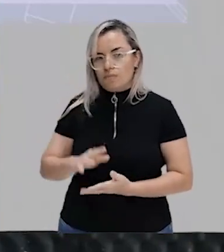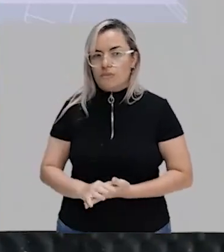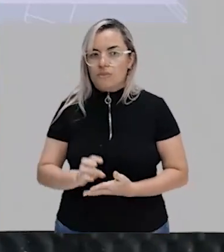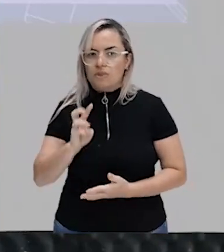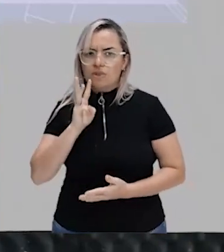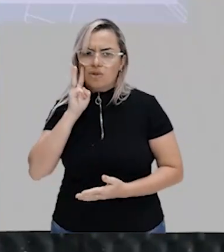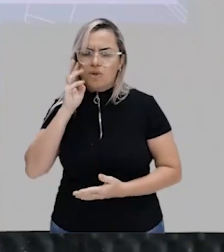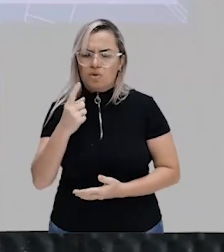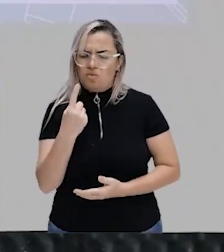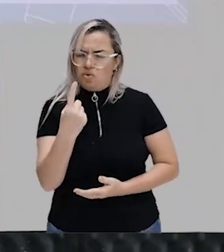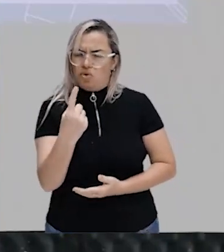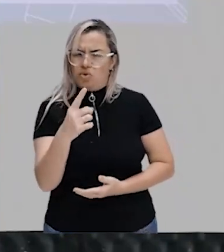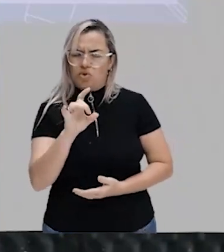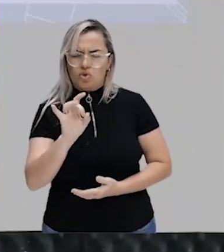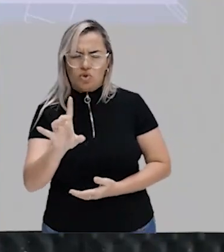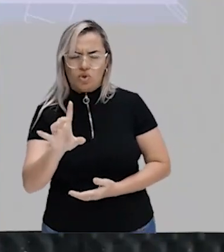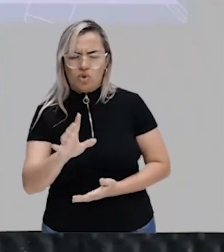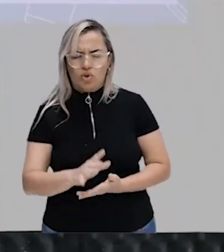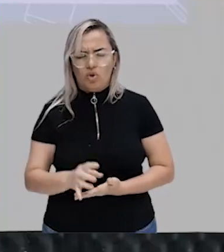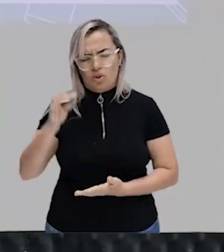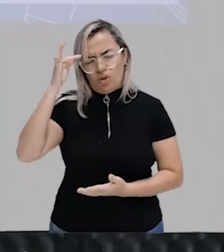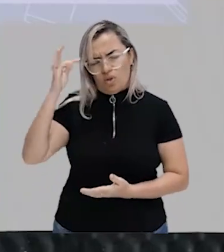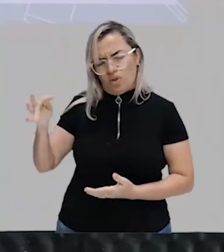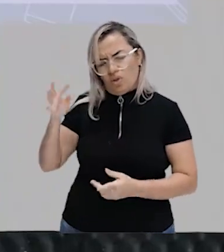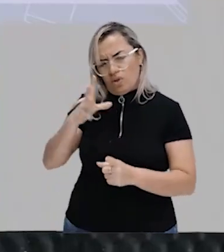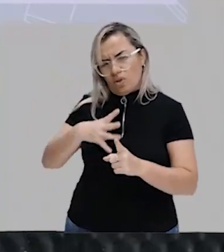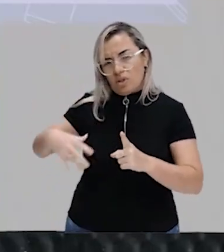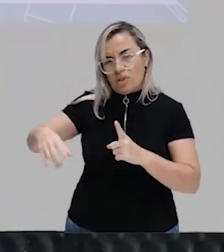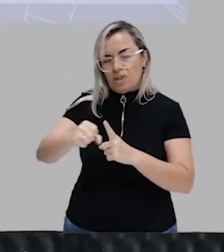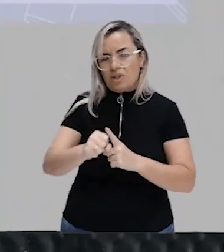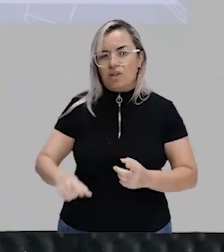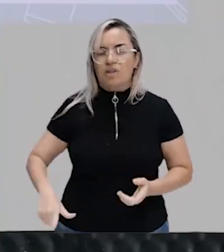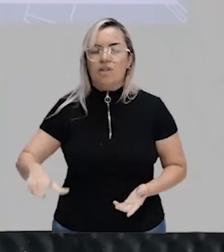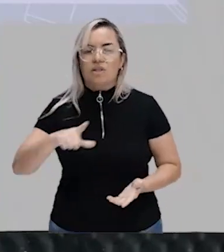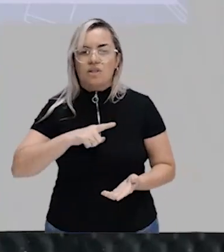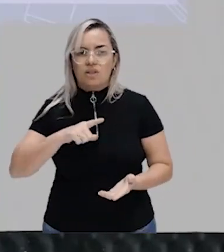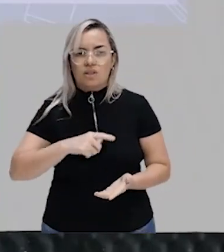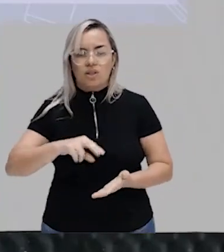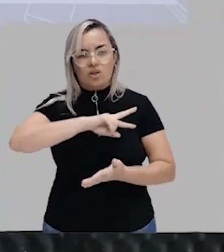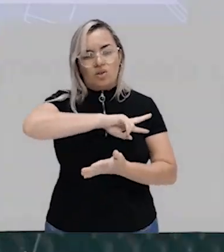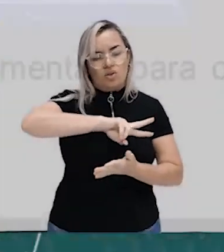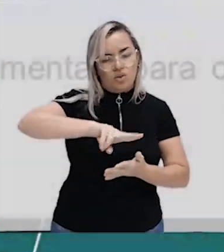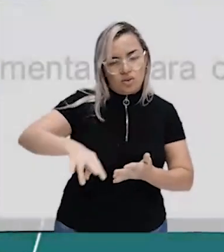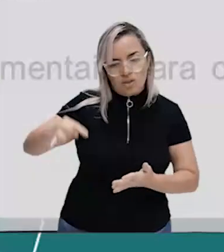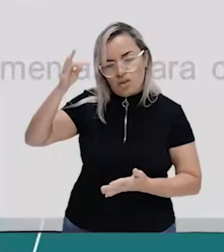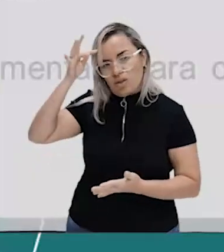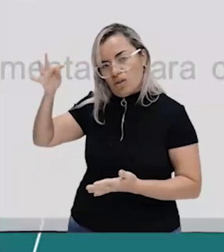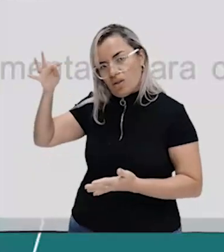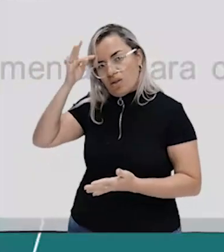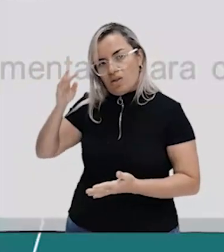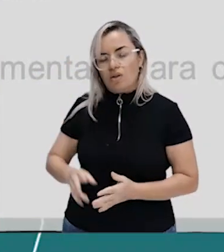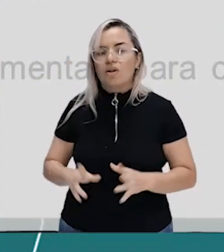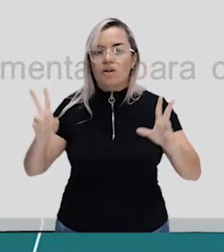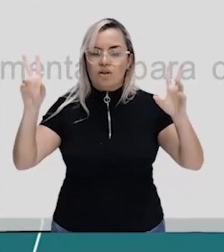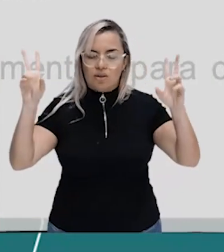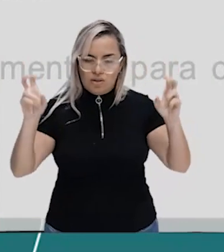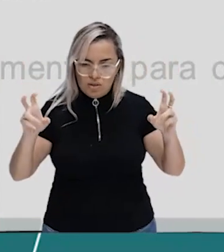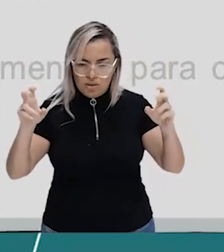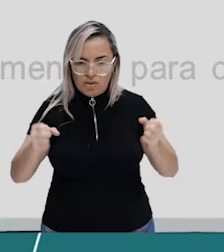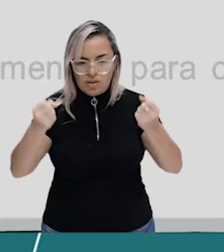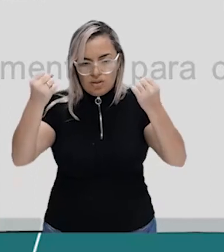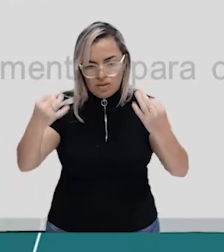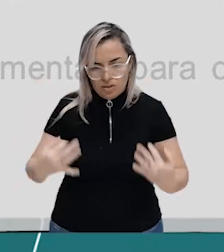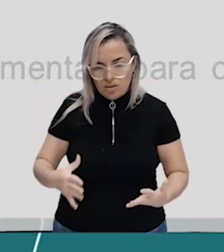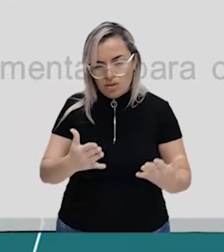teórico da sociologia. existem outras teorias também que tratam sobre esse assunto. E uma dessas teorias